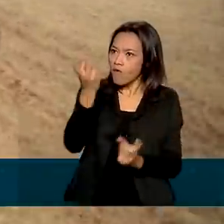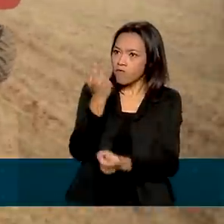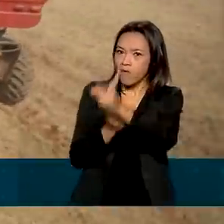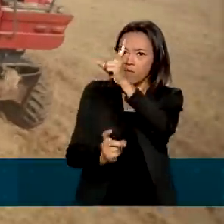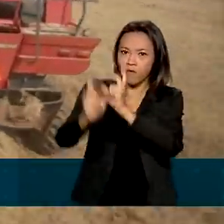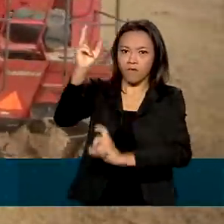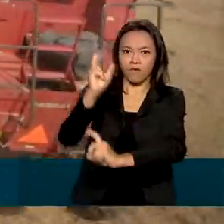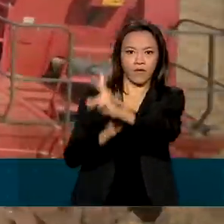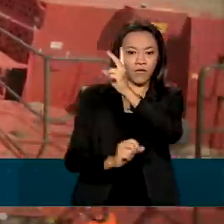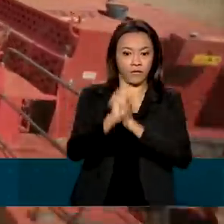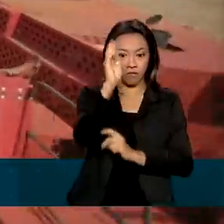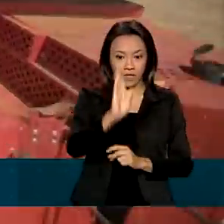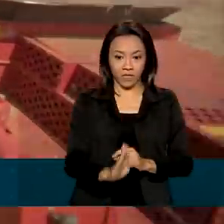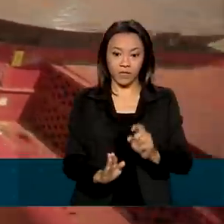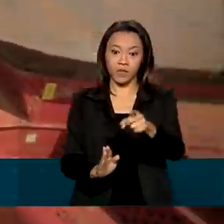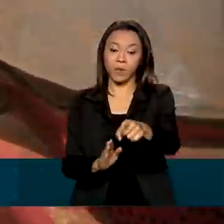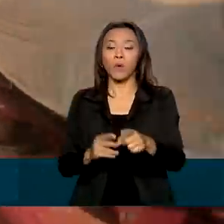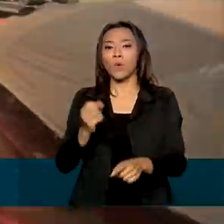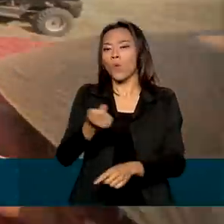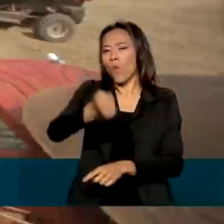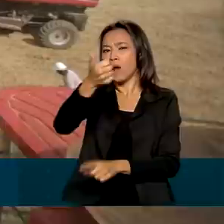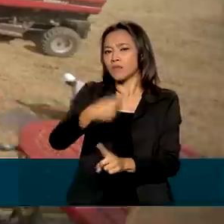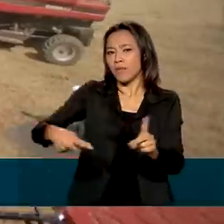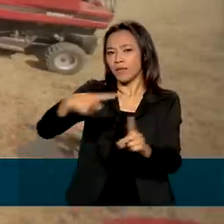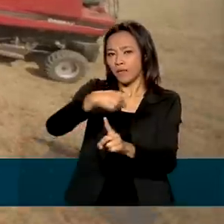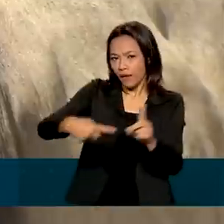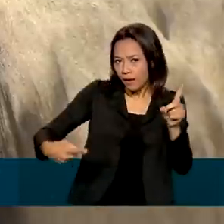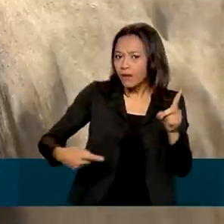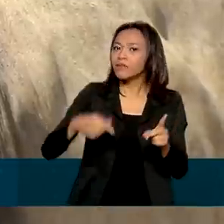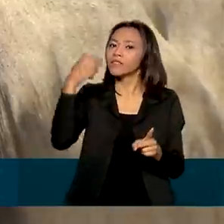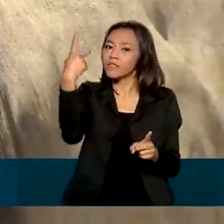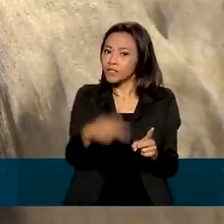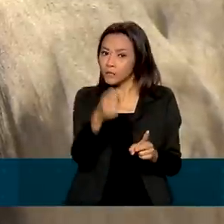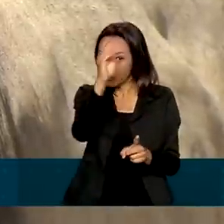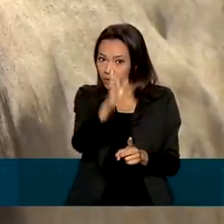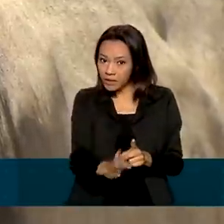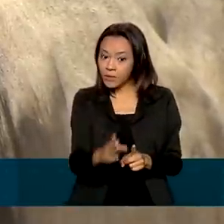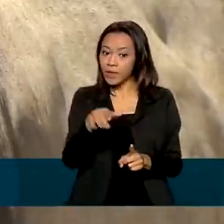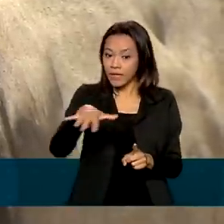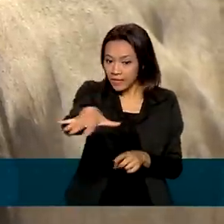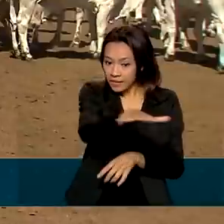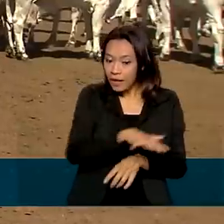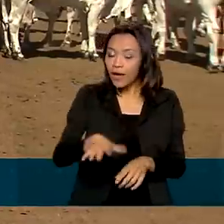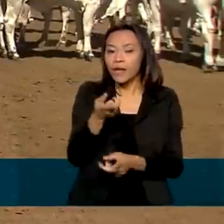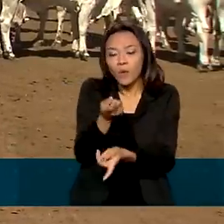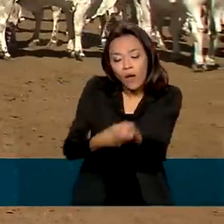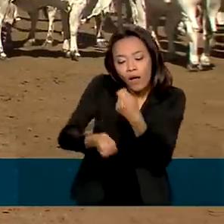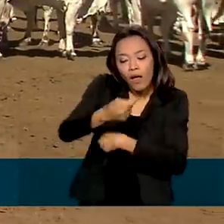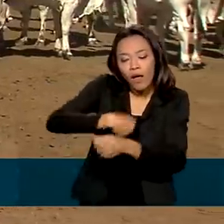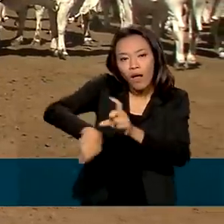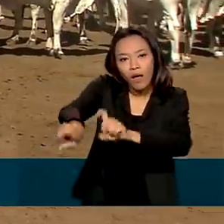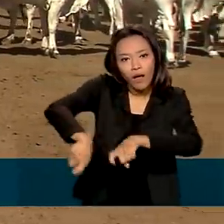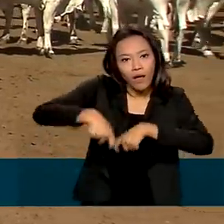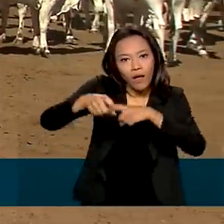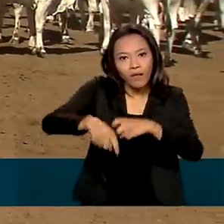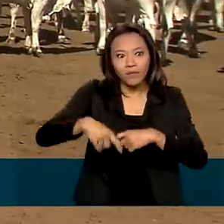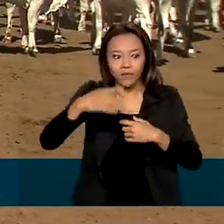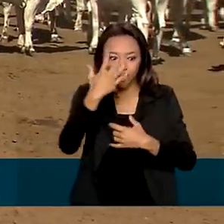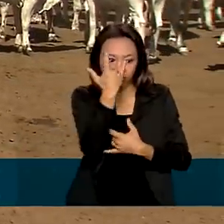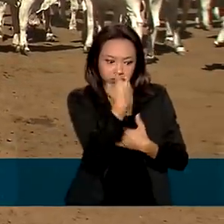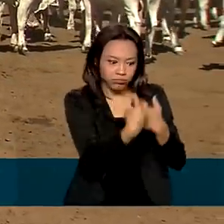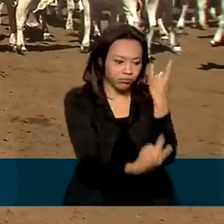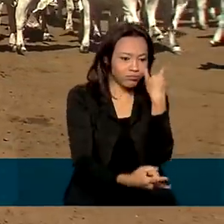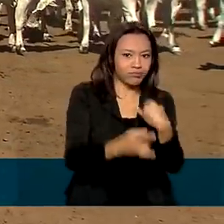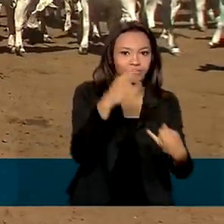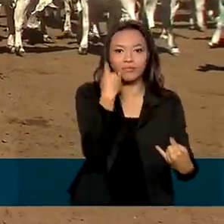Responsável por quase metade das exportações do país, o agronegócio brasileiro tem atraído as atenções do